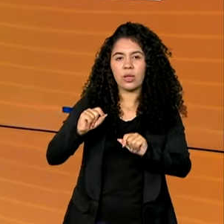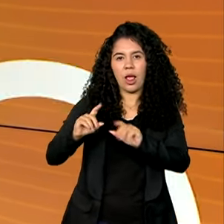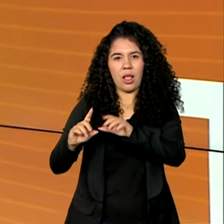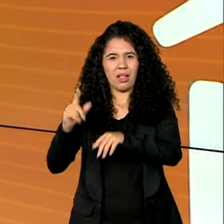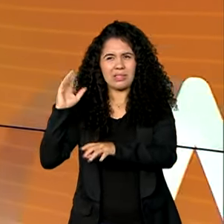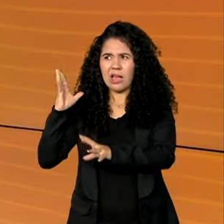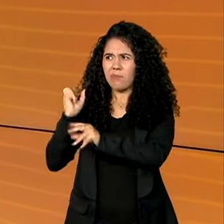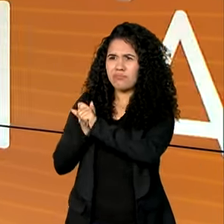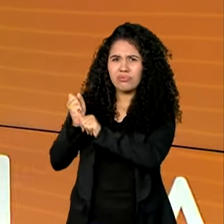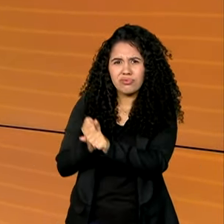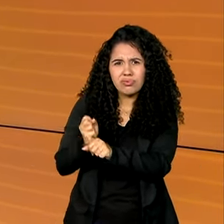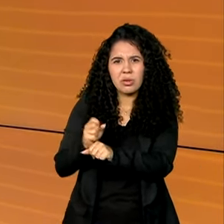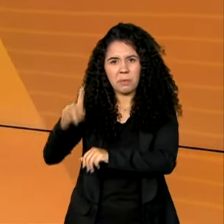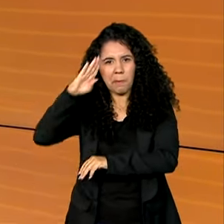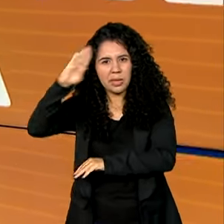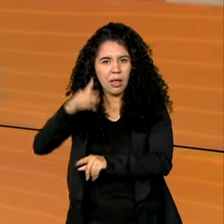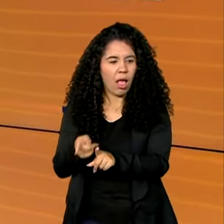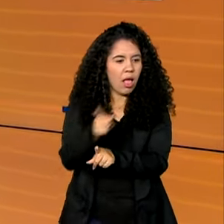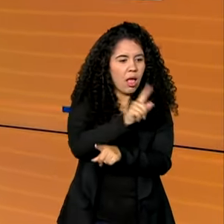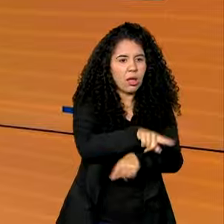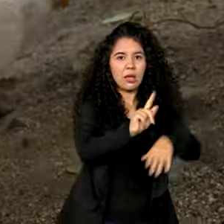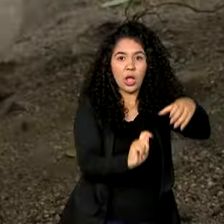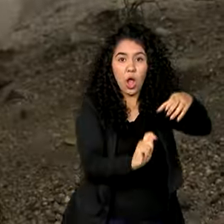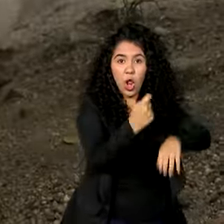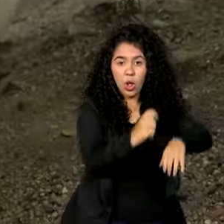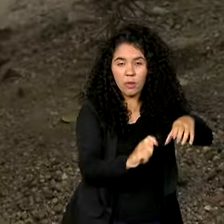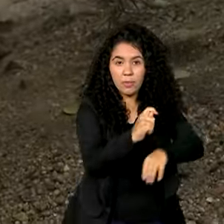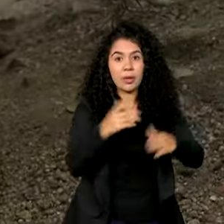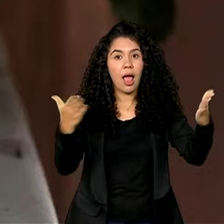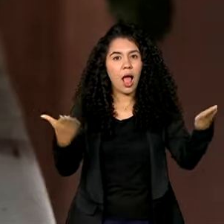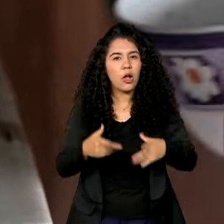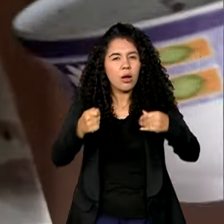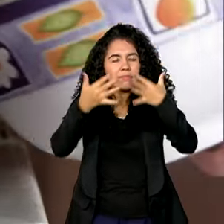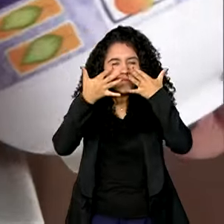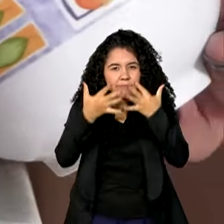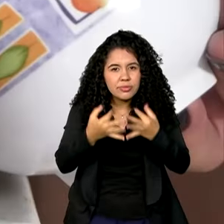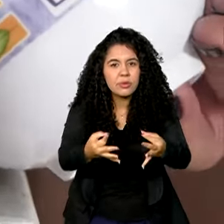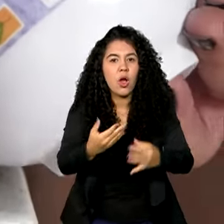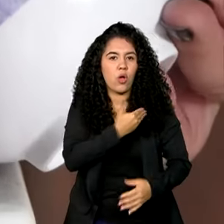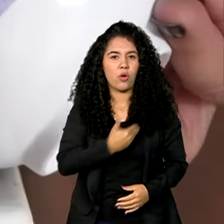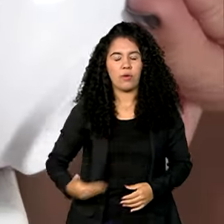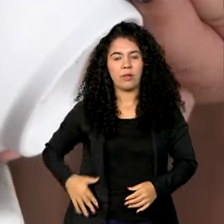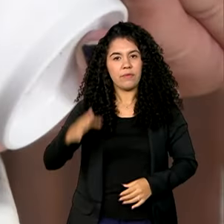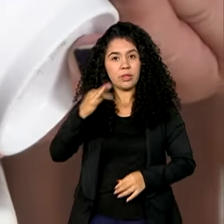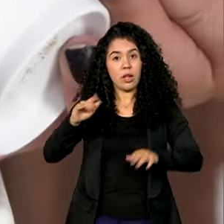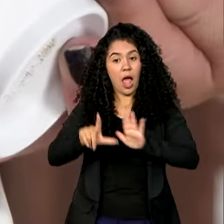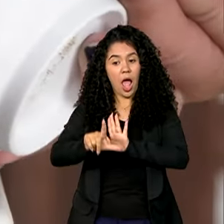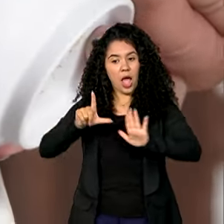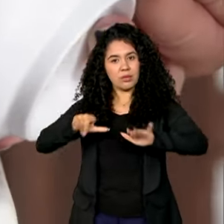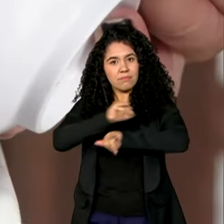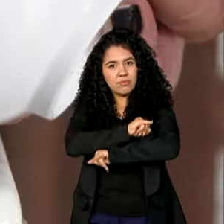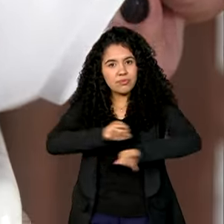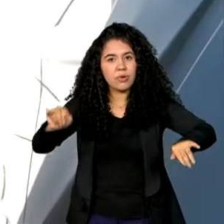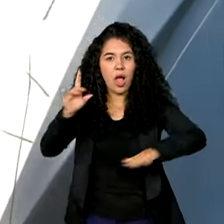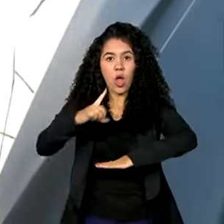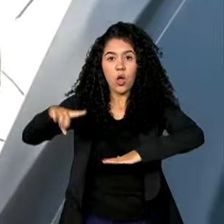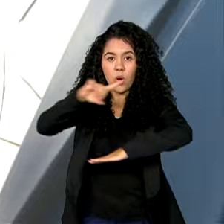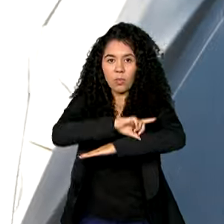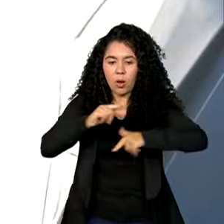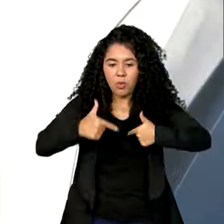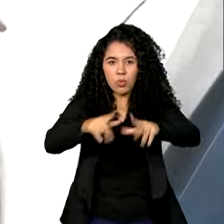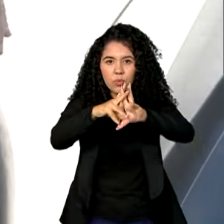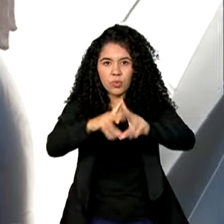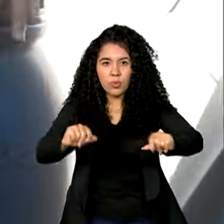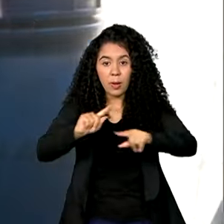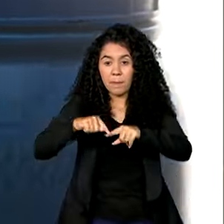quilombolas. A hora de cuidar é agora. Governo federal antecipa a campanha de combate à dengue para ter o próximo